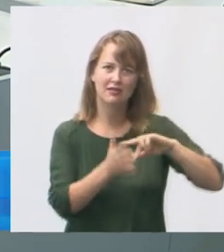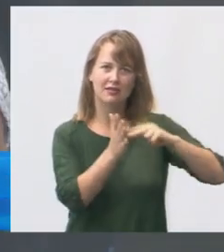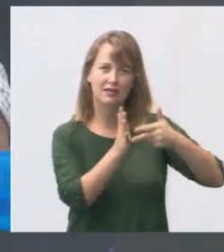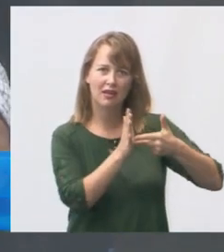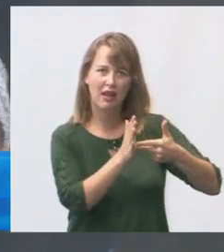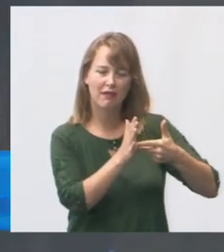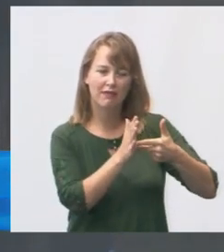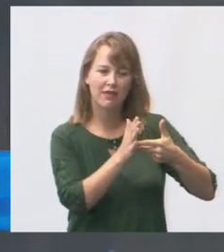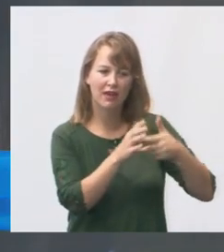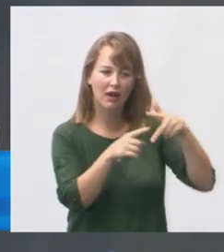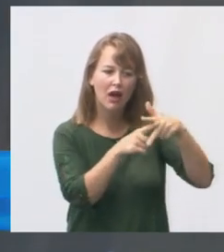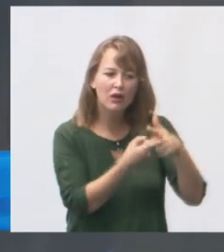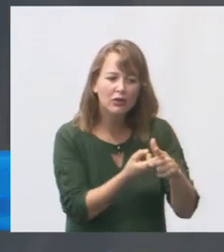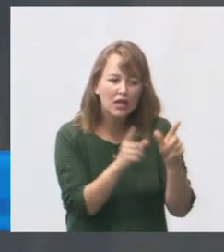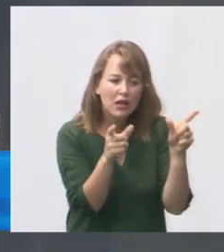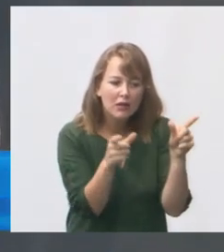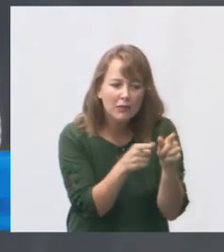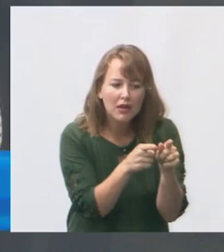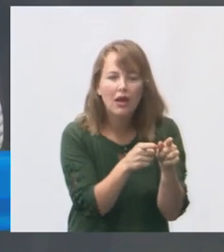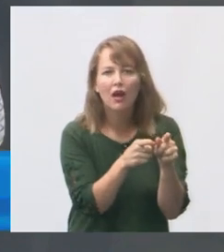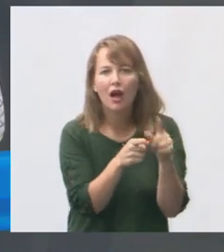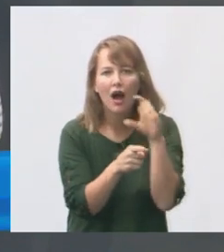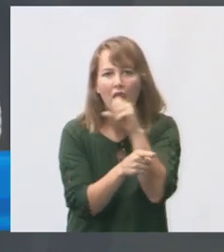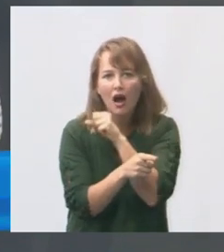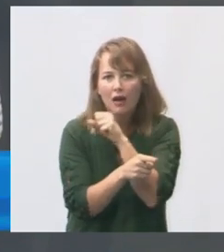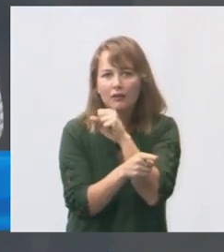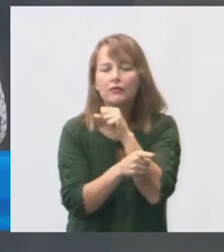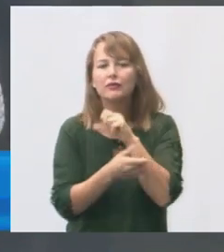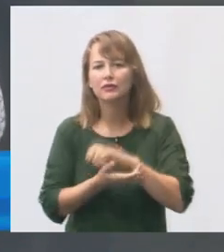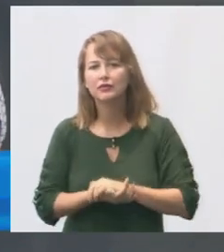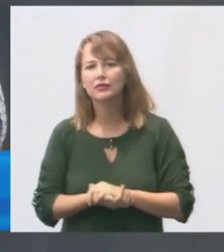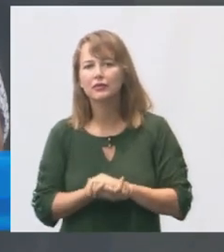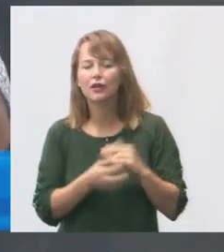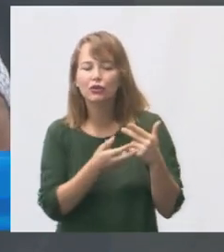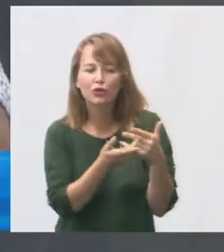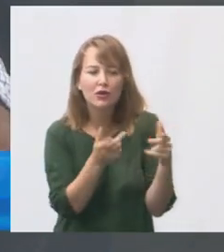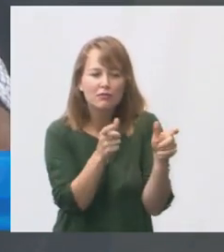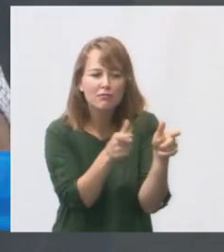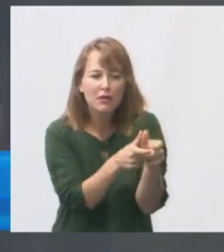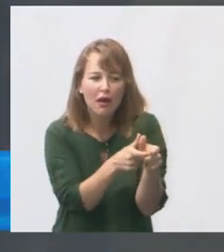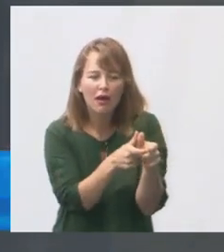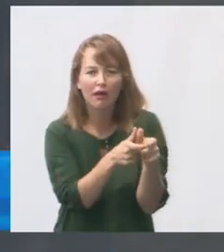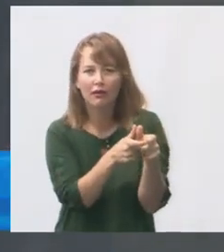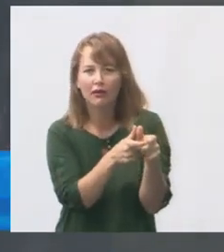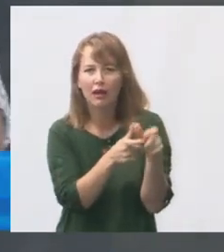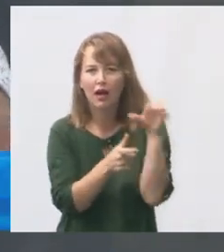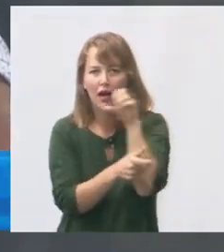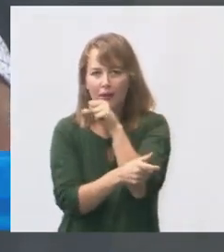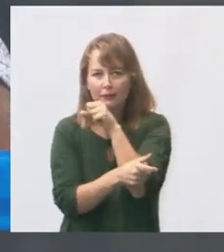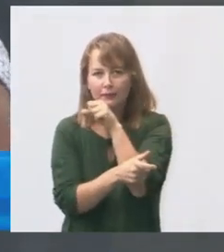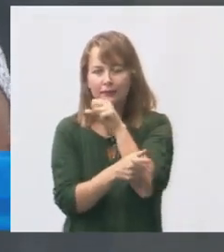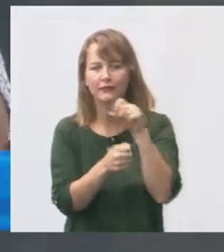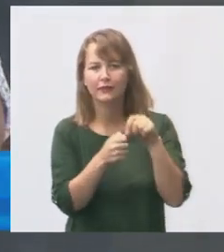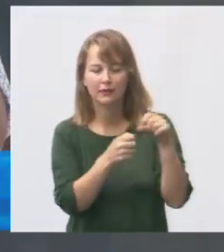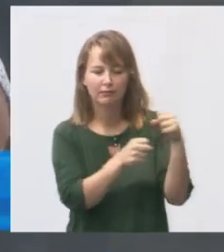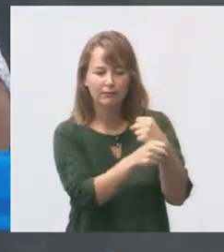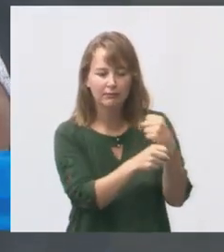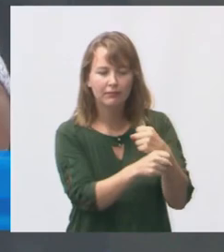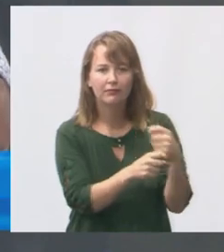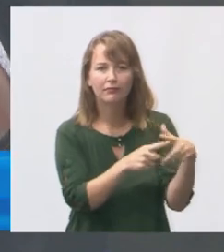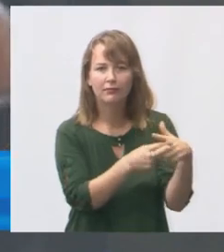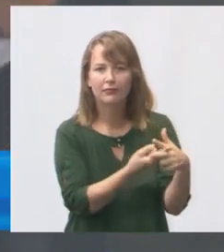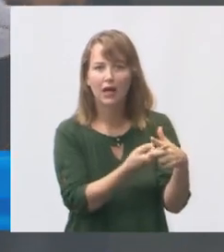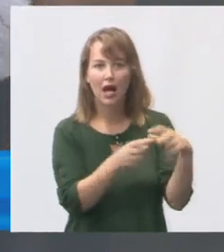é o serviço rápido. Esse é o papel da central de serviço, alguma coisa pequena, alguma intervenção rápida. A obra